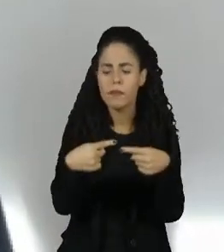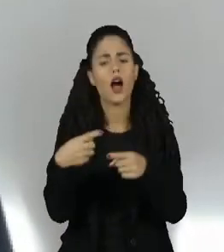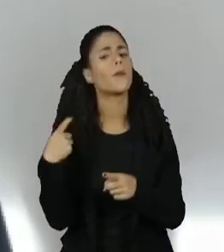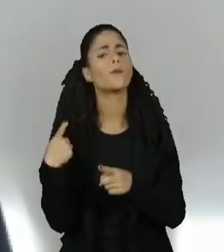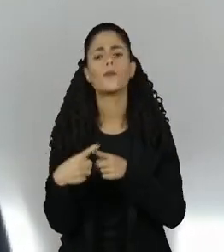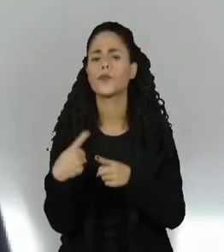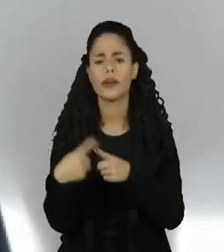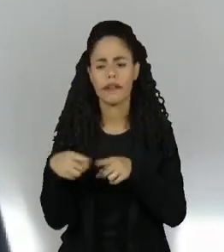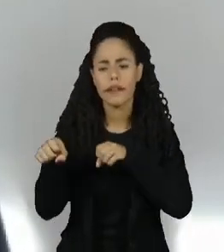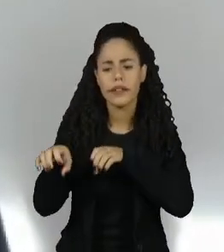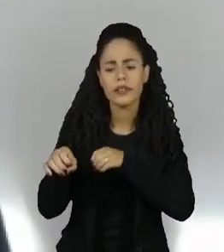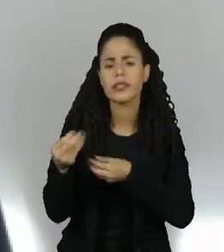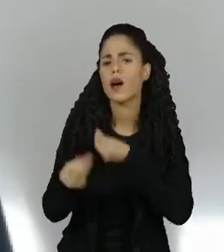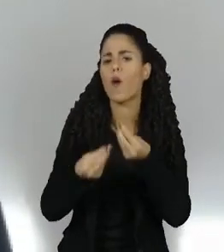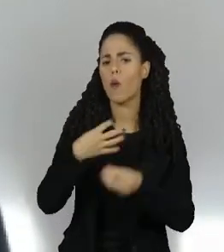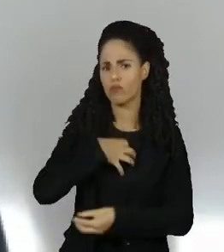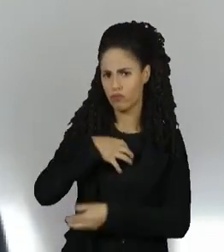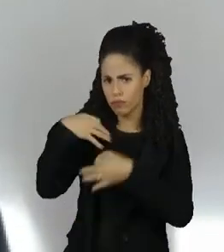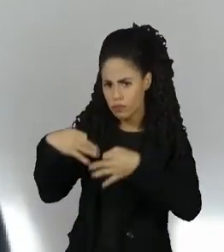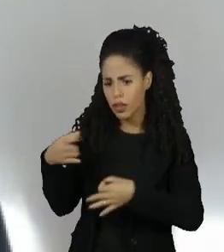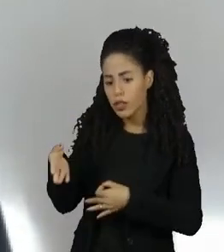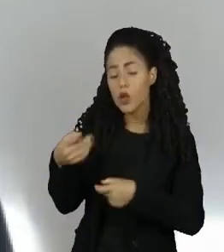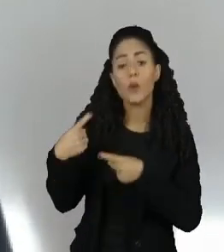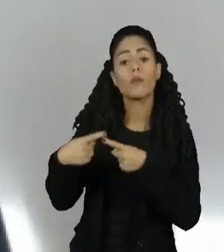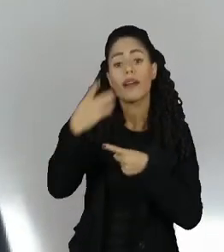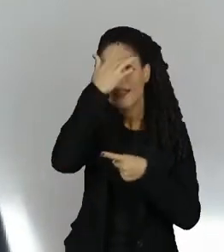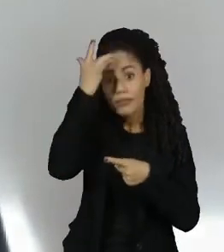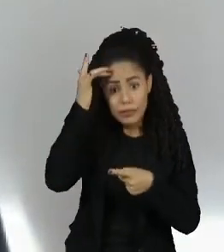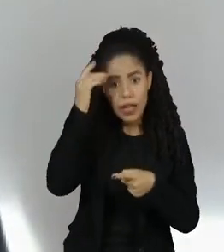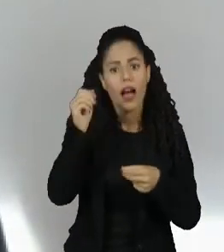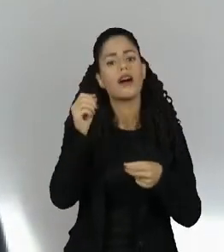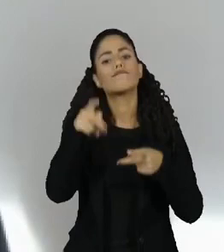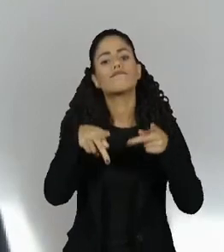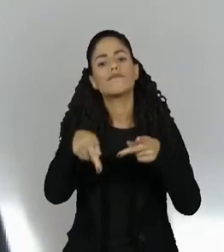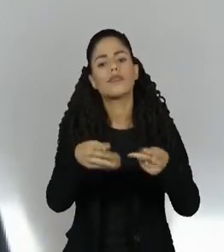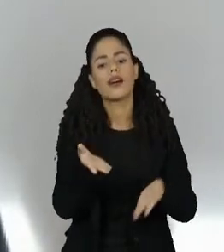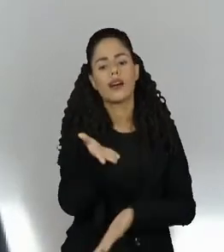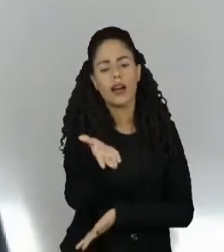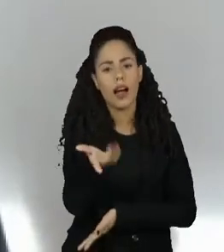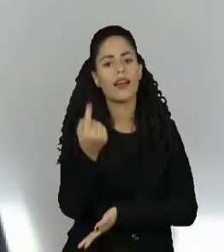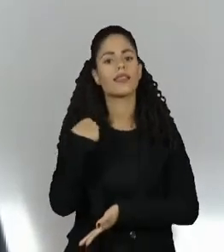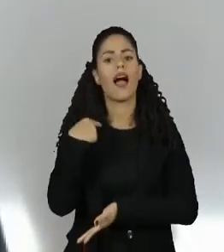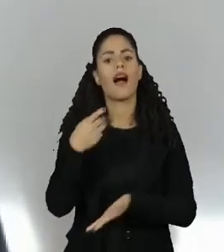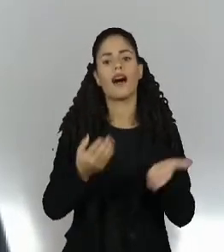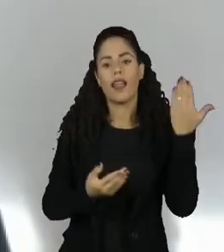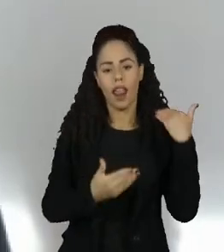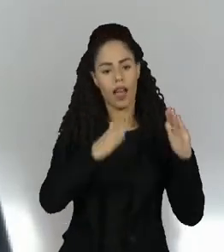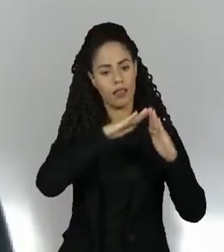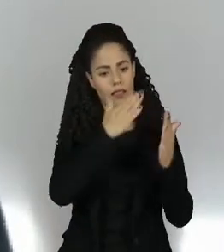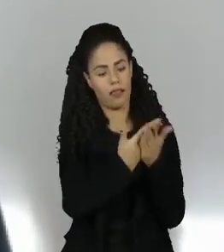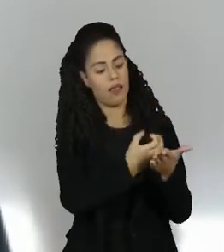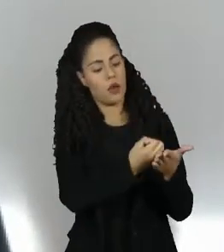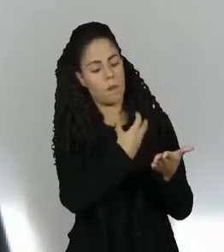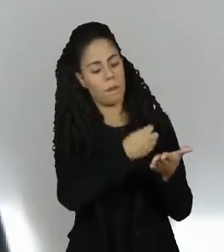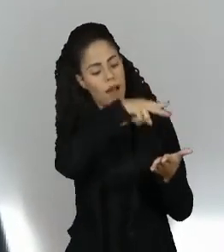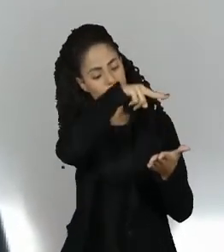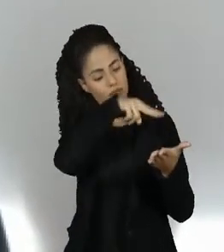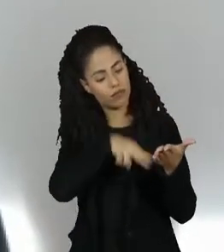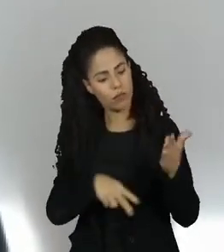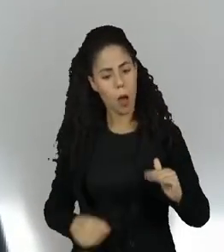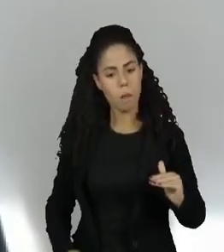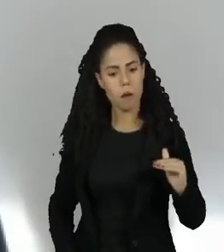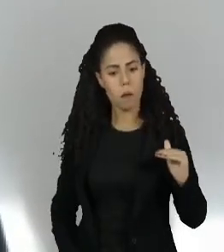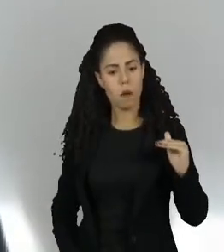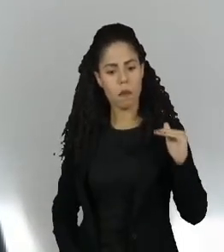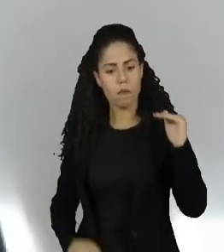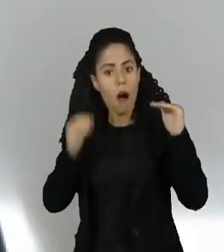quê? Porque as pessoas, quando entram para a escola, para a fabetização, ali elas já